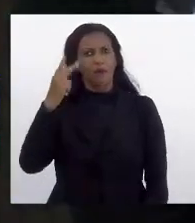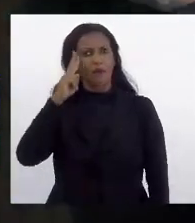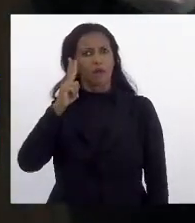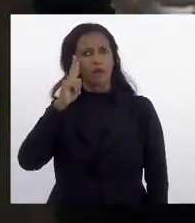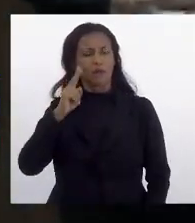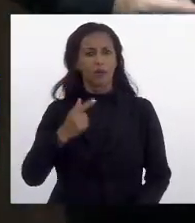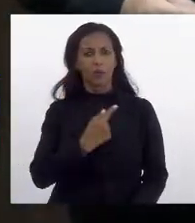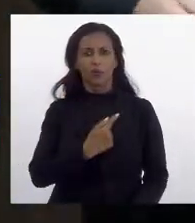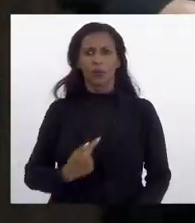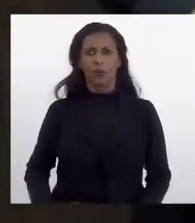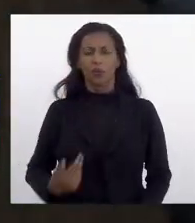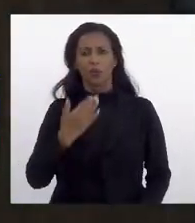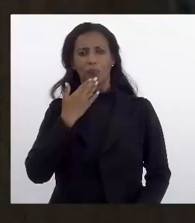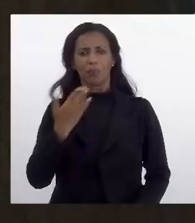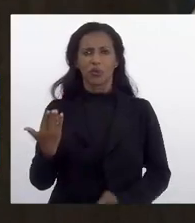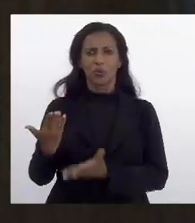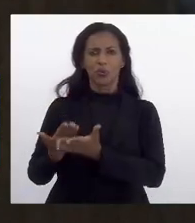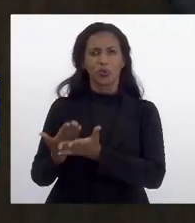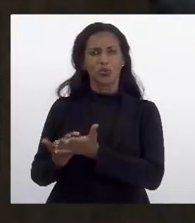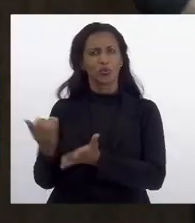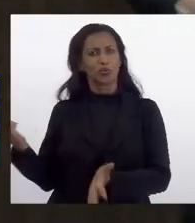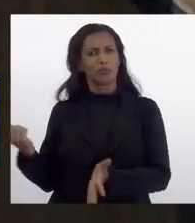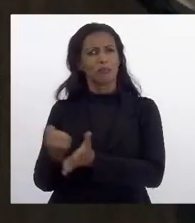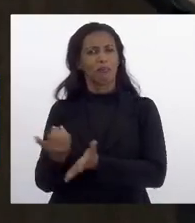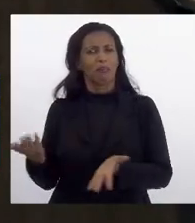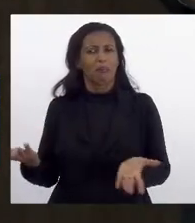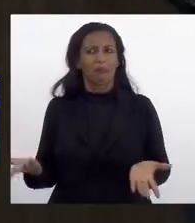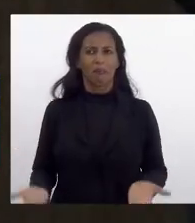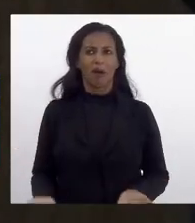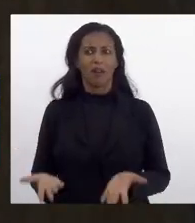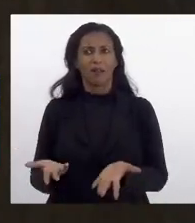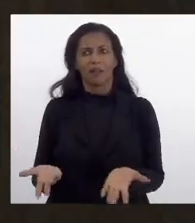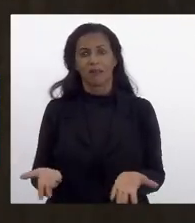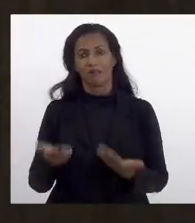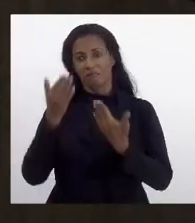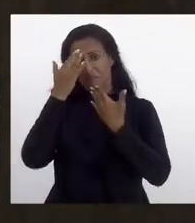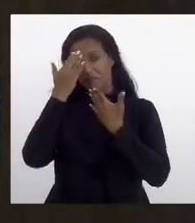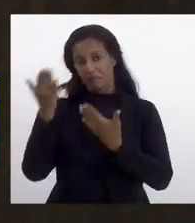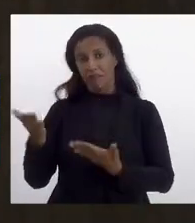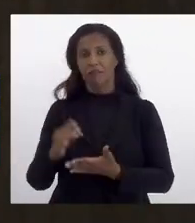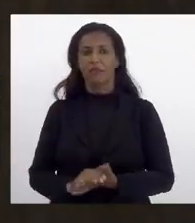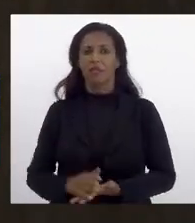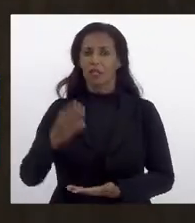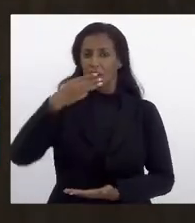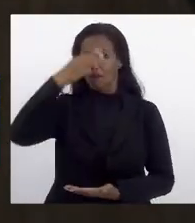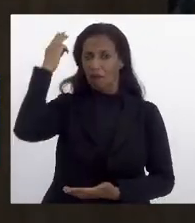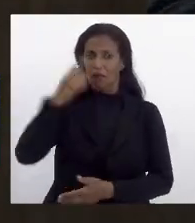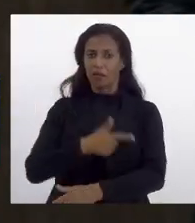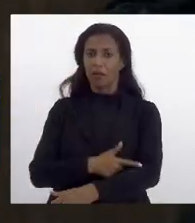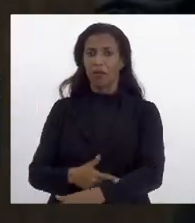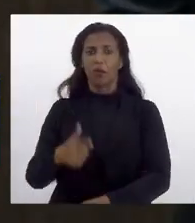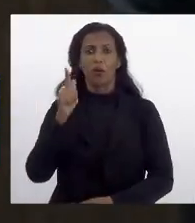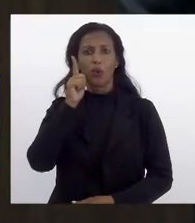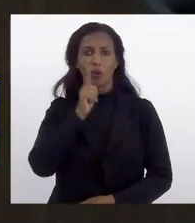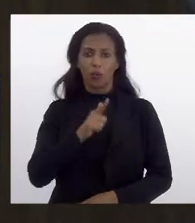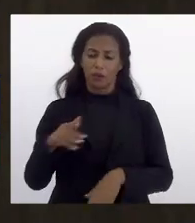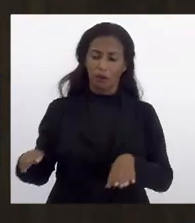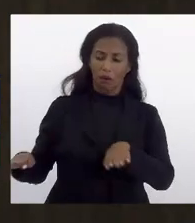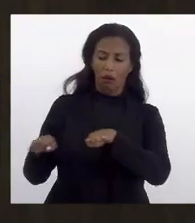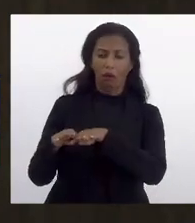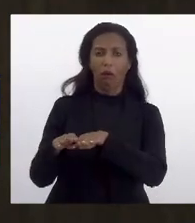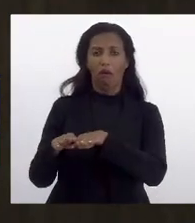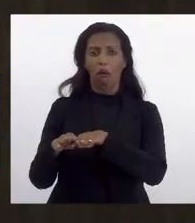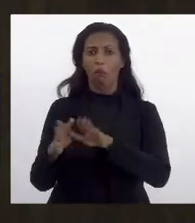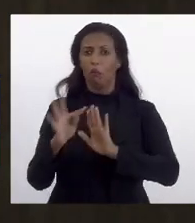o governo pedindo estudo de impacto. Então, agradeço, Marcio, a gentileza da gente conseguir coesionar para